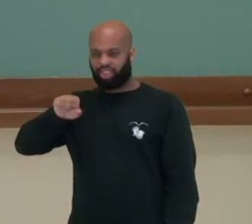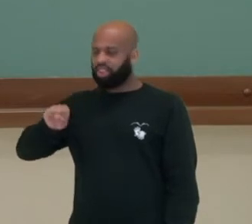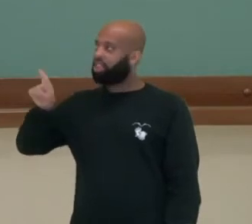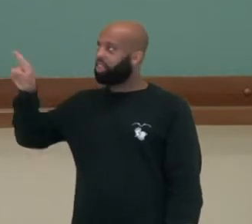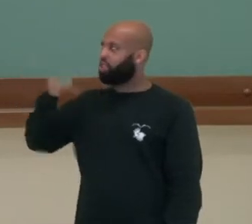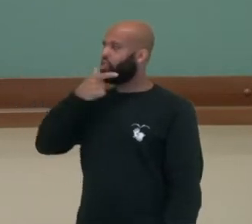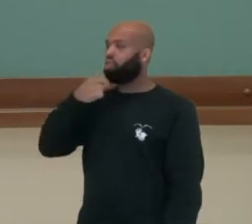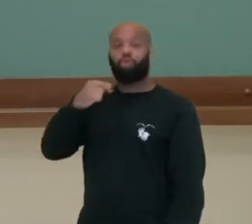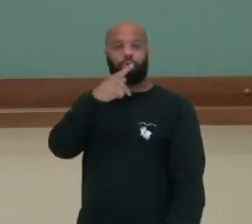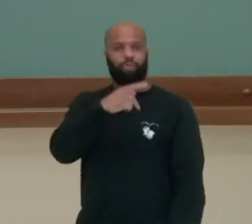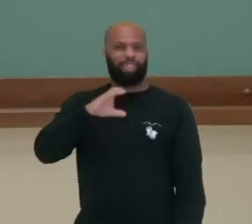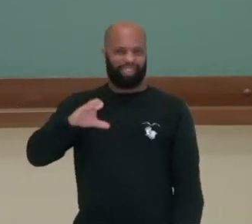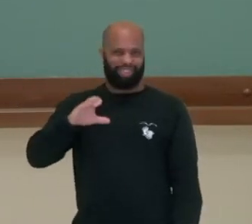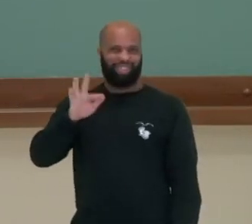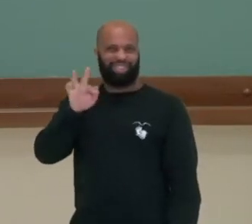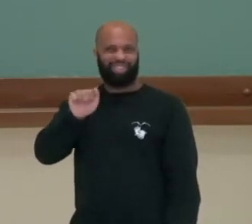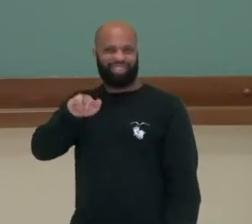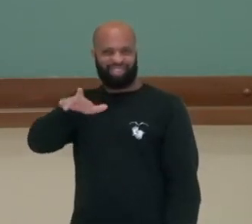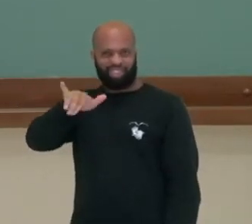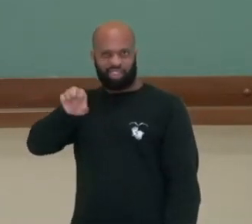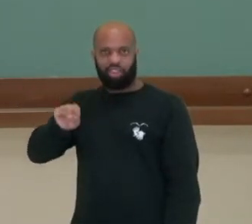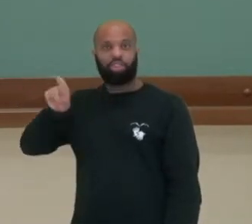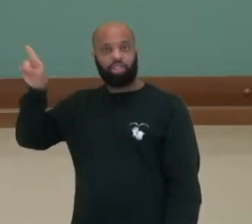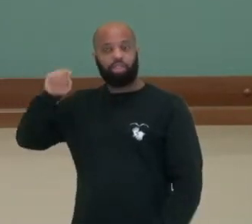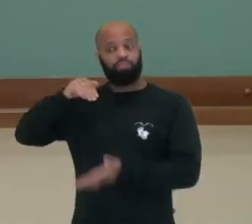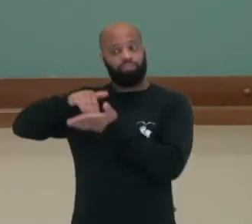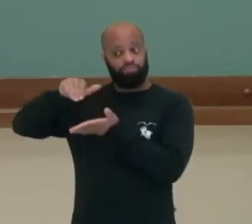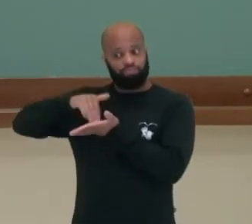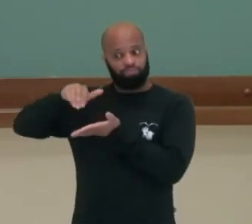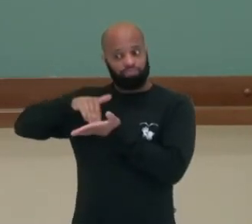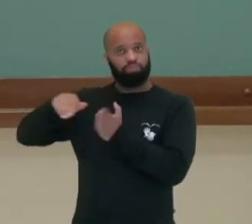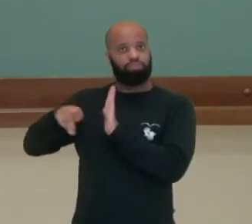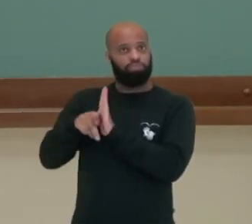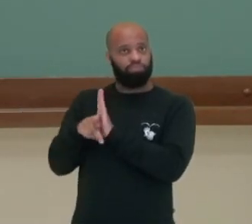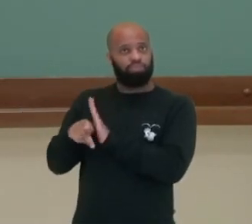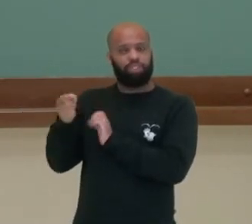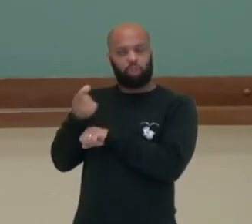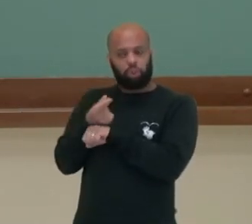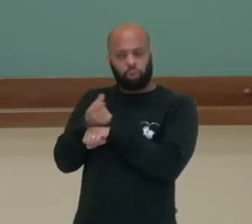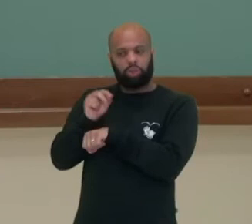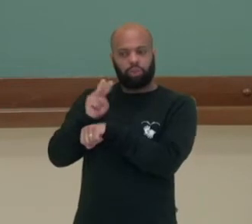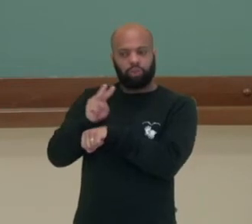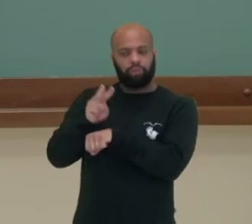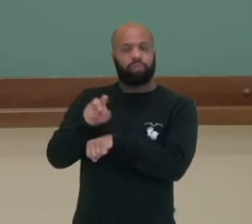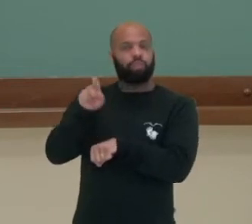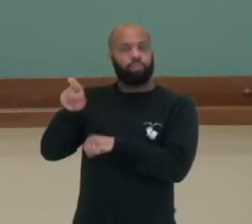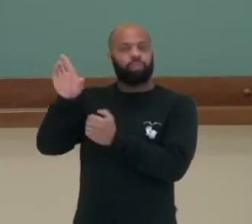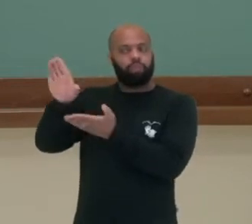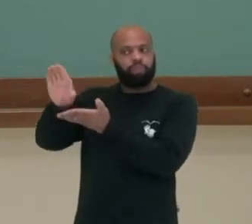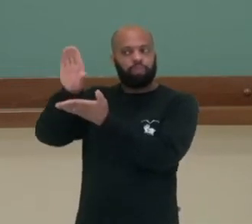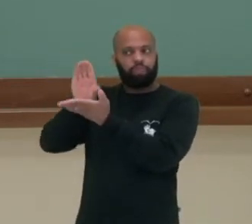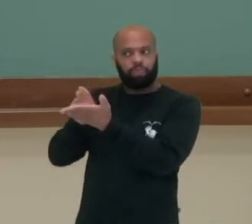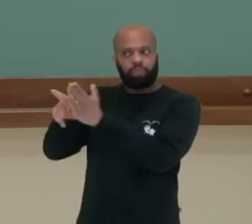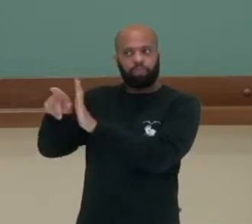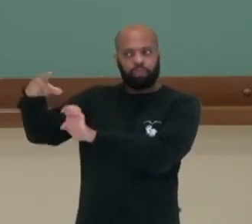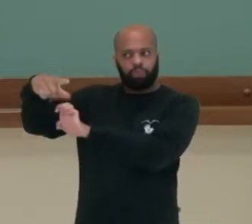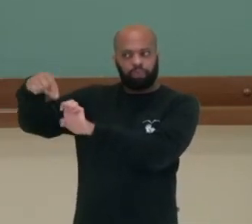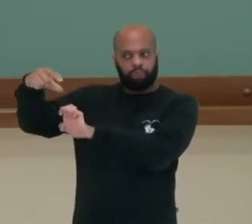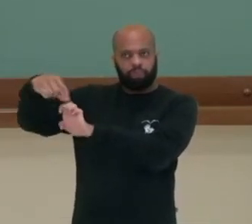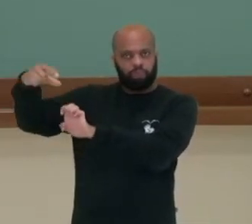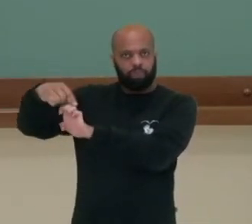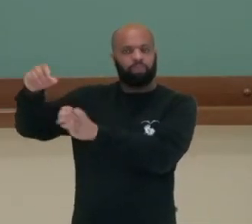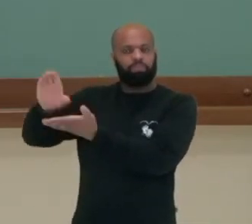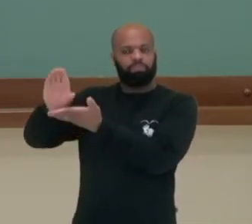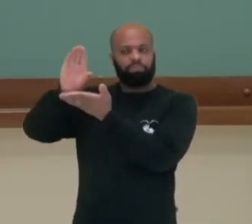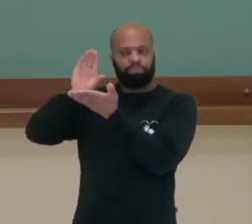tesoureiro da campanha presidencial de Collor e seu grande amigo, receberia dinheiro, grande quantidade de dinheiro de